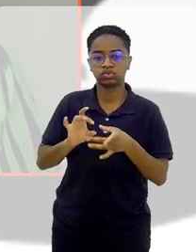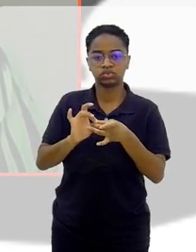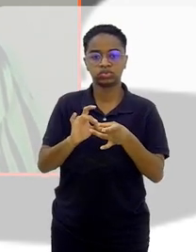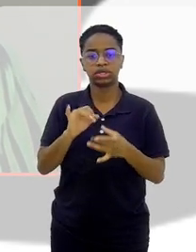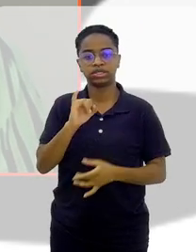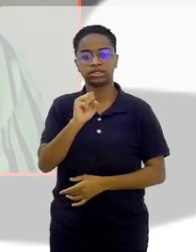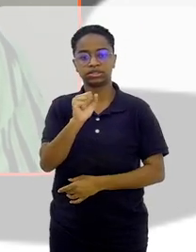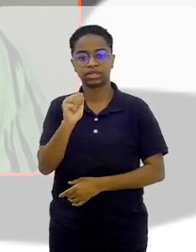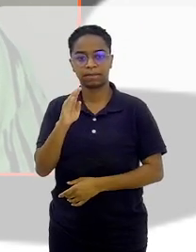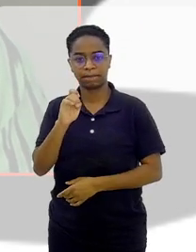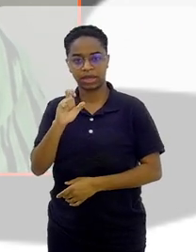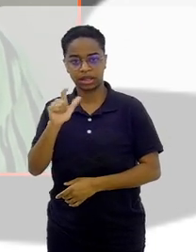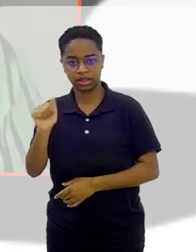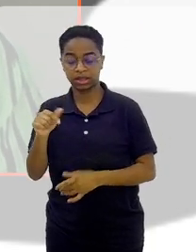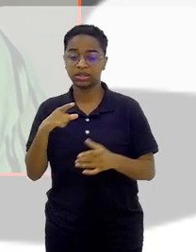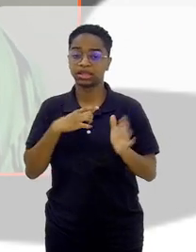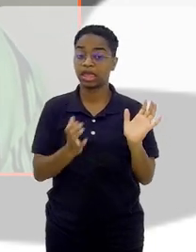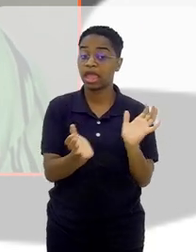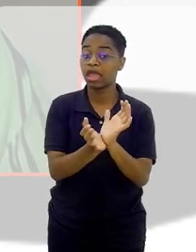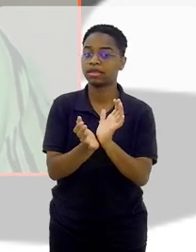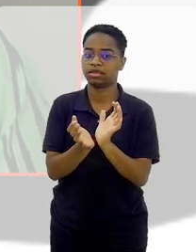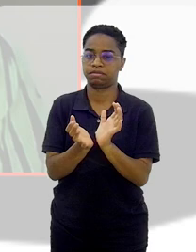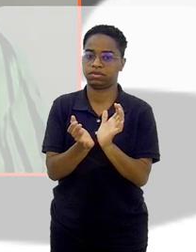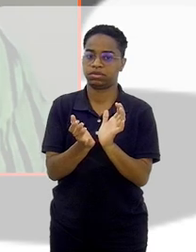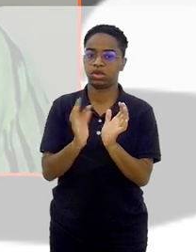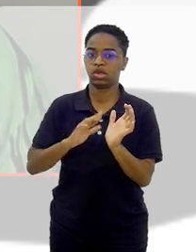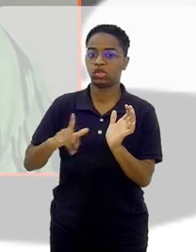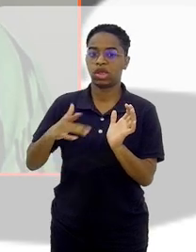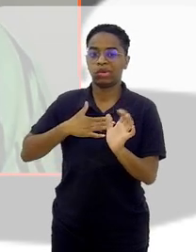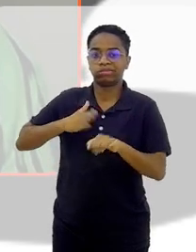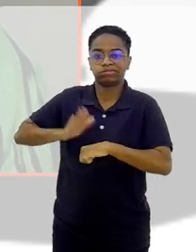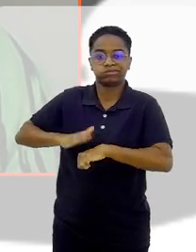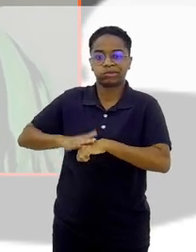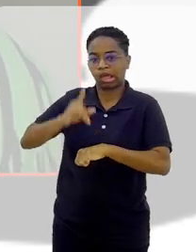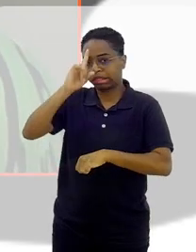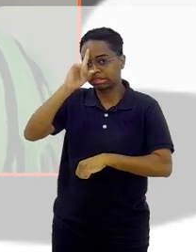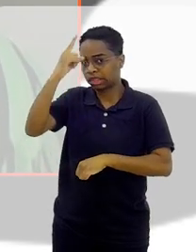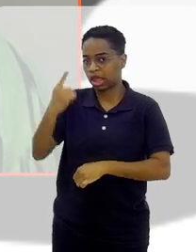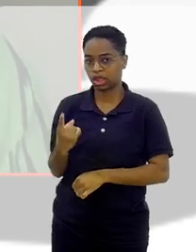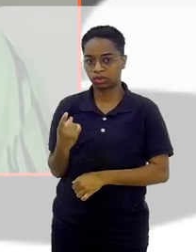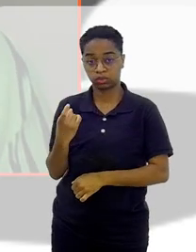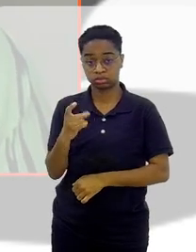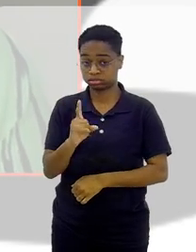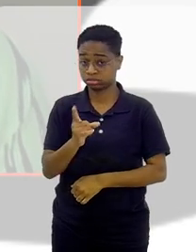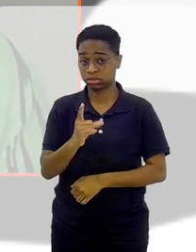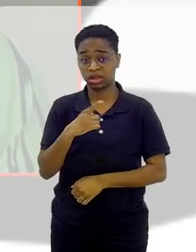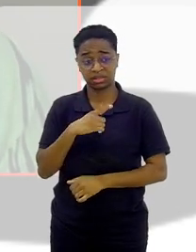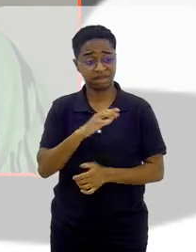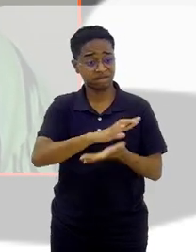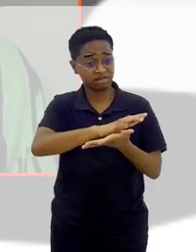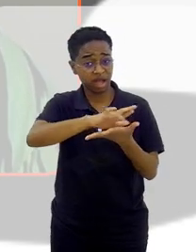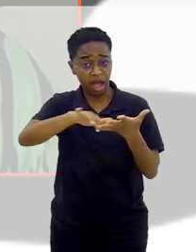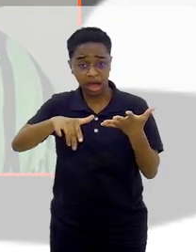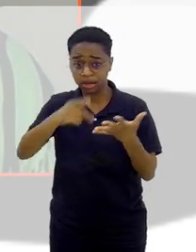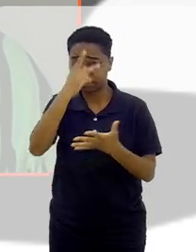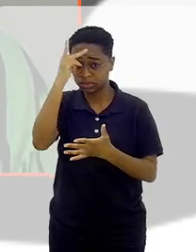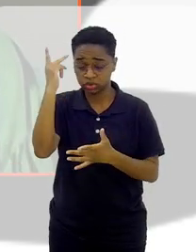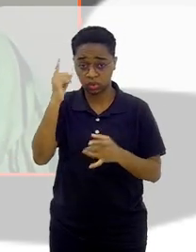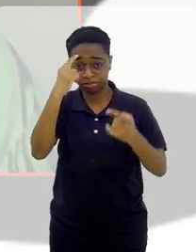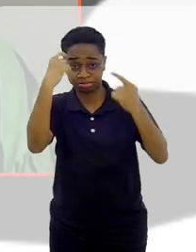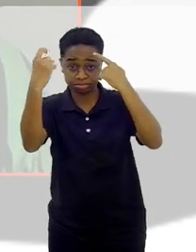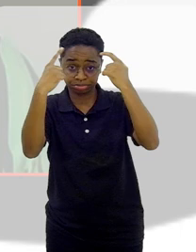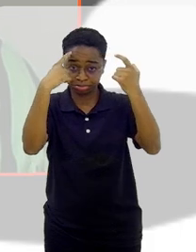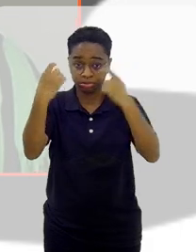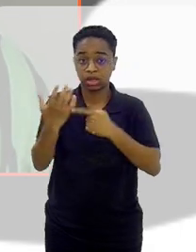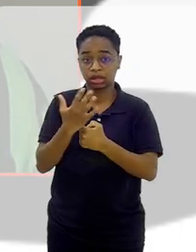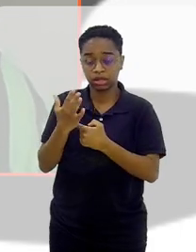a Isabela, enfim, então era um time, né? Não era uma ideia só de uma pessoa, era uma ideia de várias pessoas. E